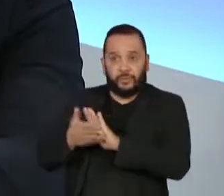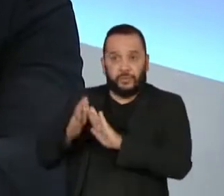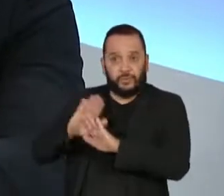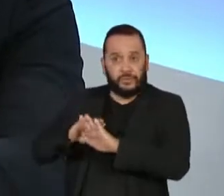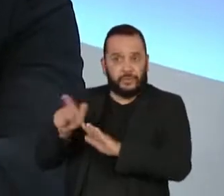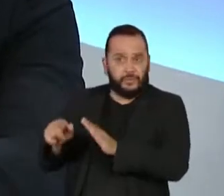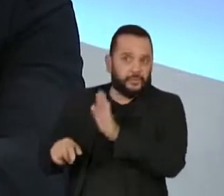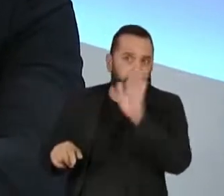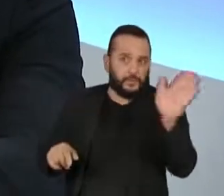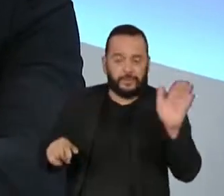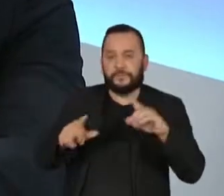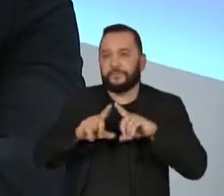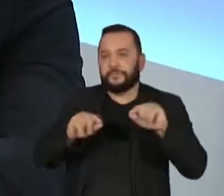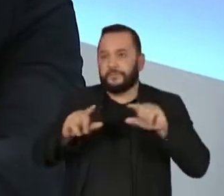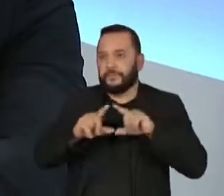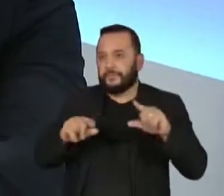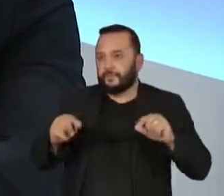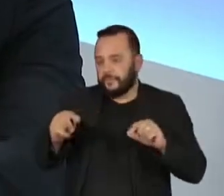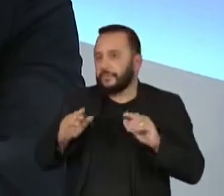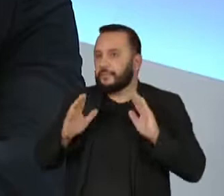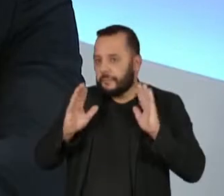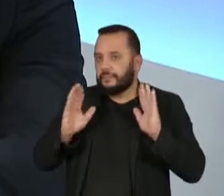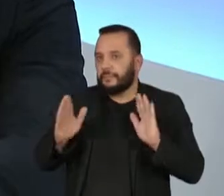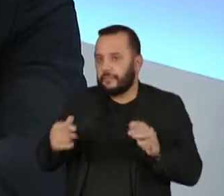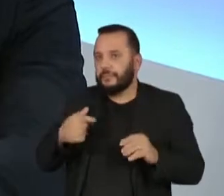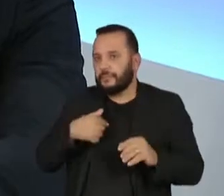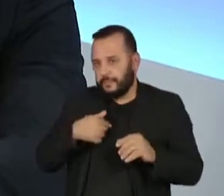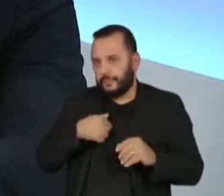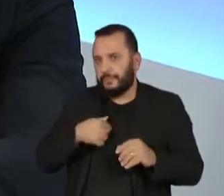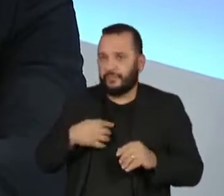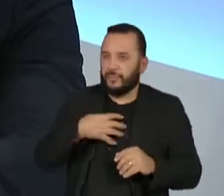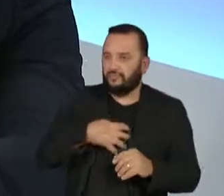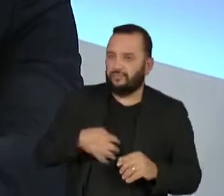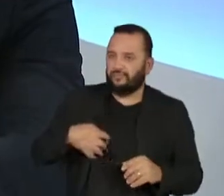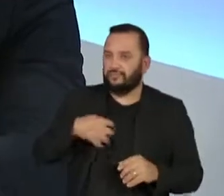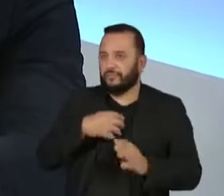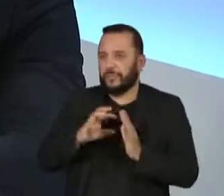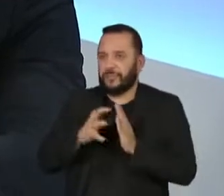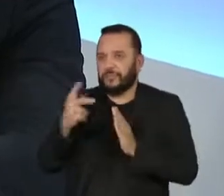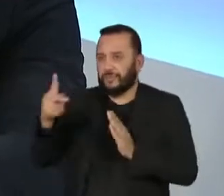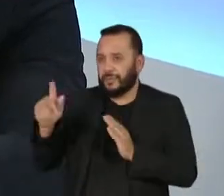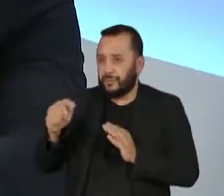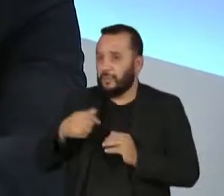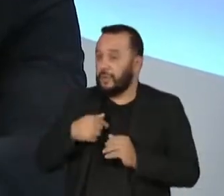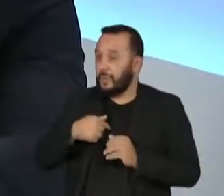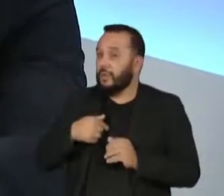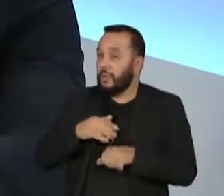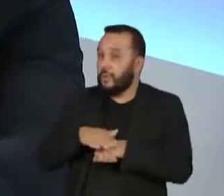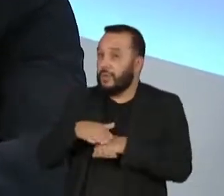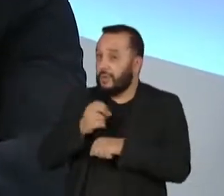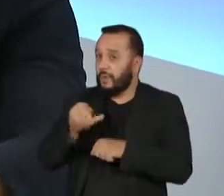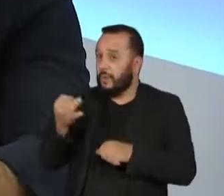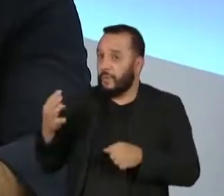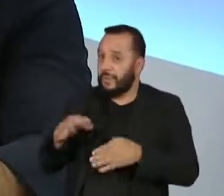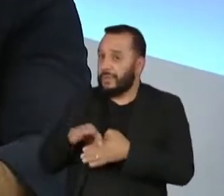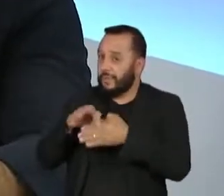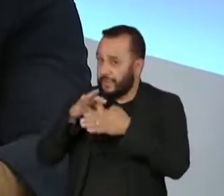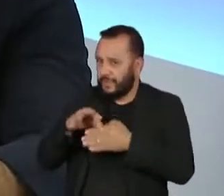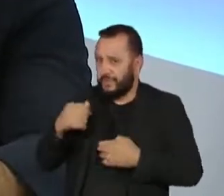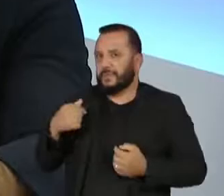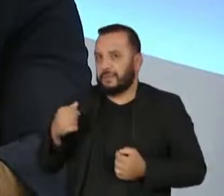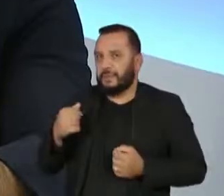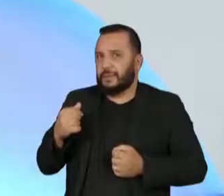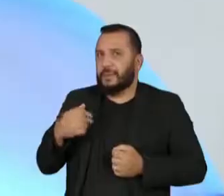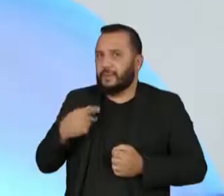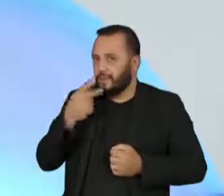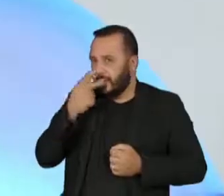Brasília para demonstrar o seu posicionamento e isso gerou um certo mal-estar dentro do partido do senhor. Conversei com algumas lideranças que explicitaram